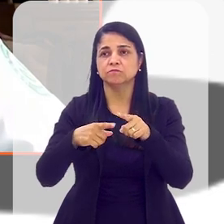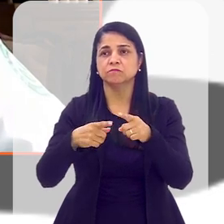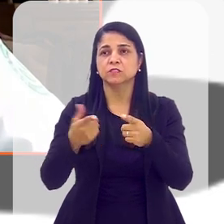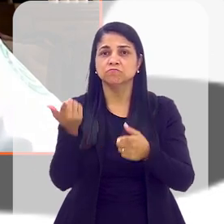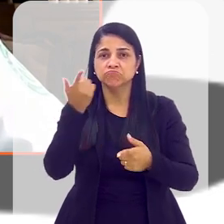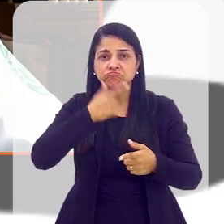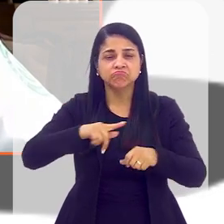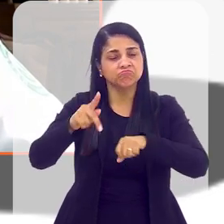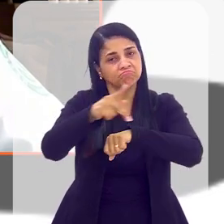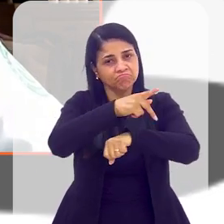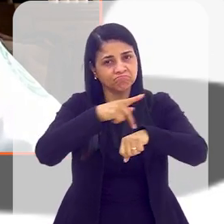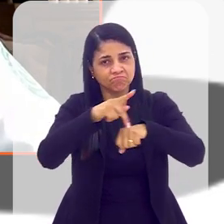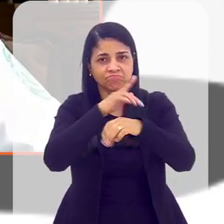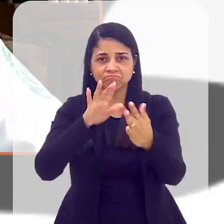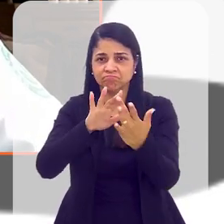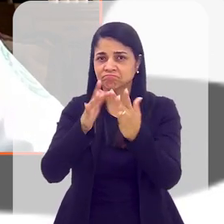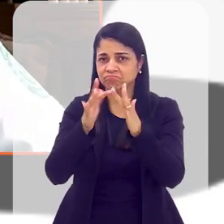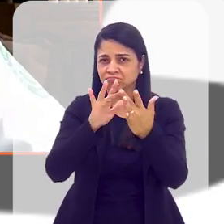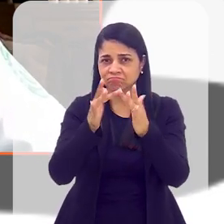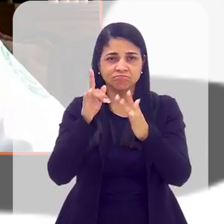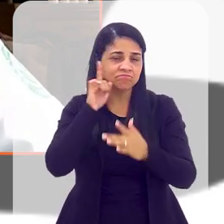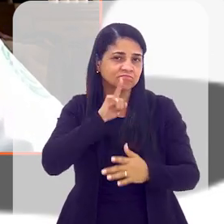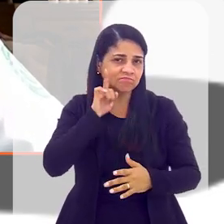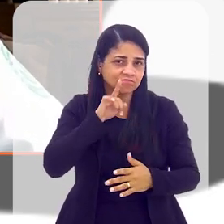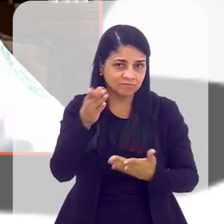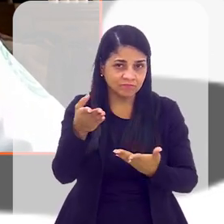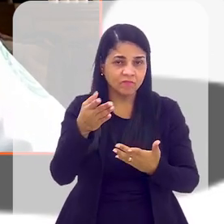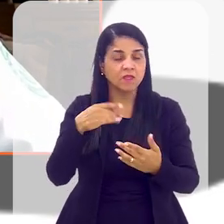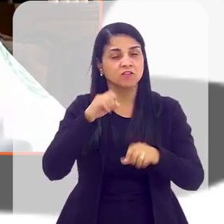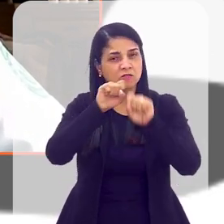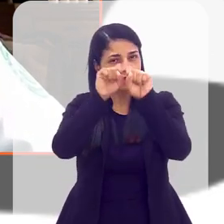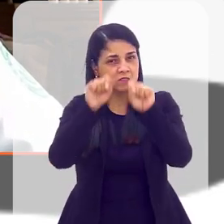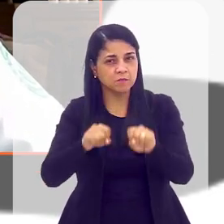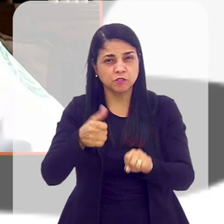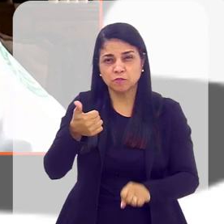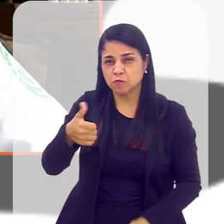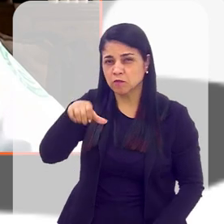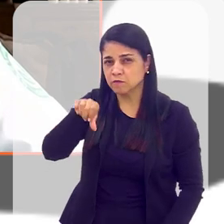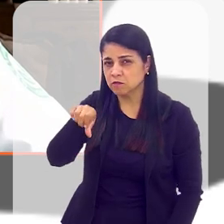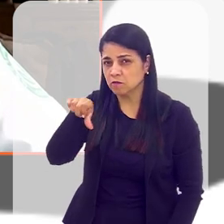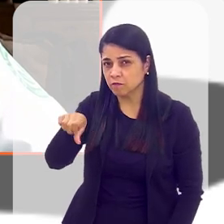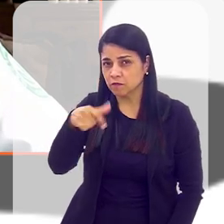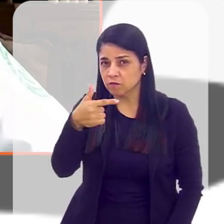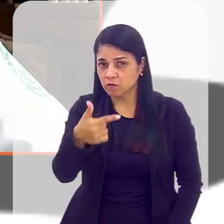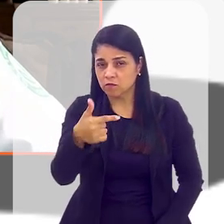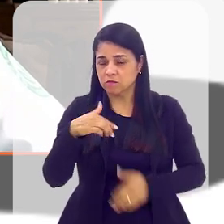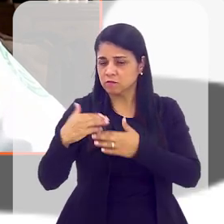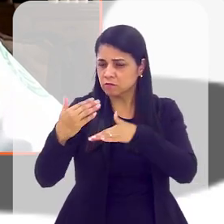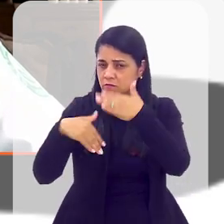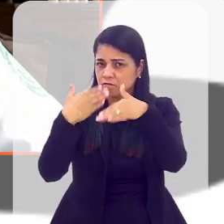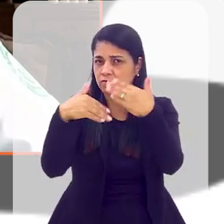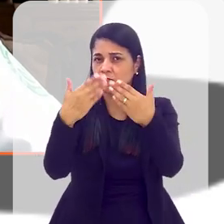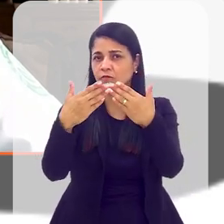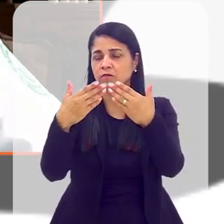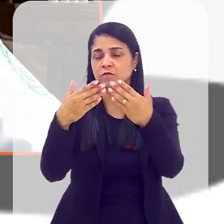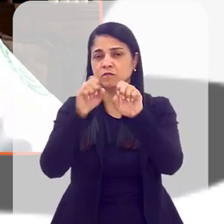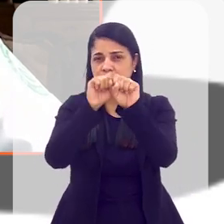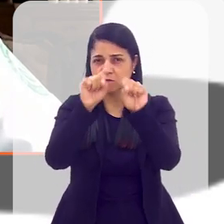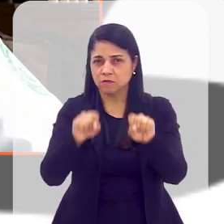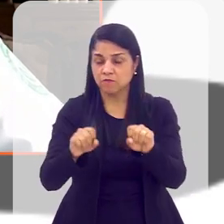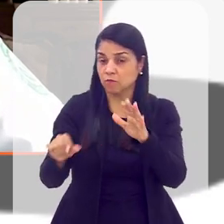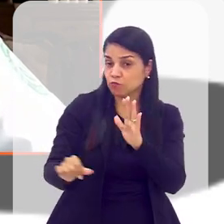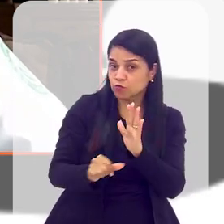Construiu a saída para os Estados Unidos. Então, gente está com o sistema já... Desde 92, a gente vem desenvolvendo o sistema. Já fizemos,